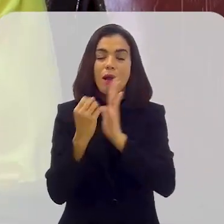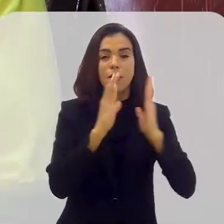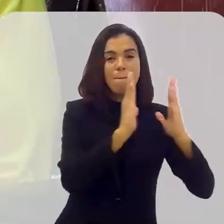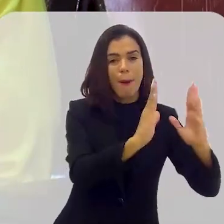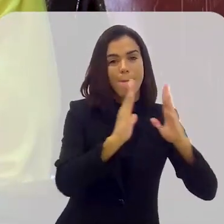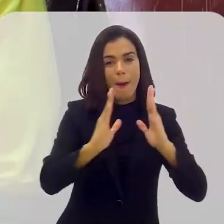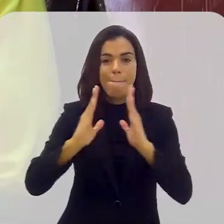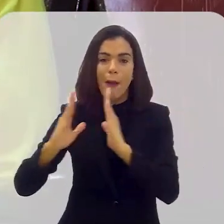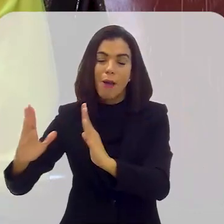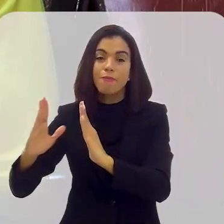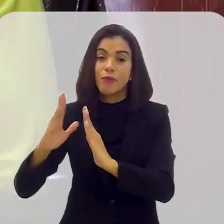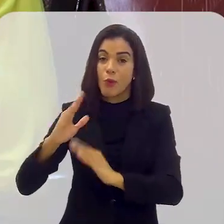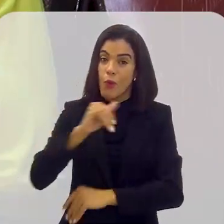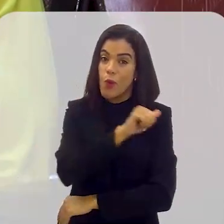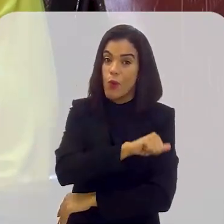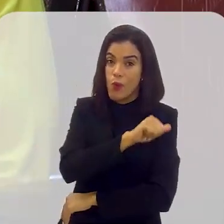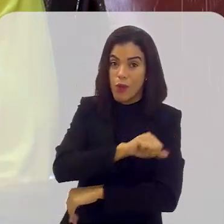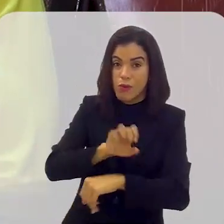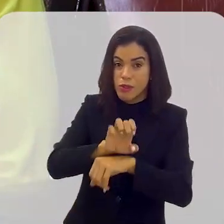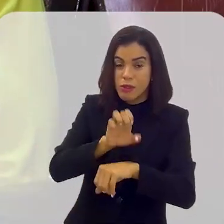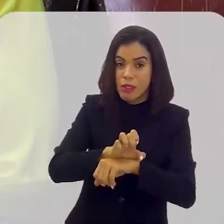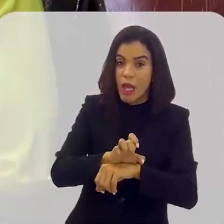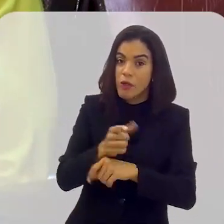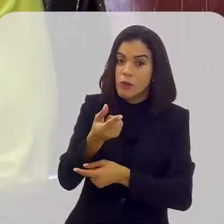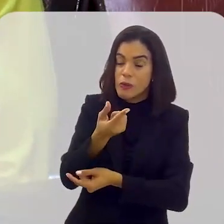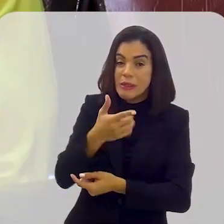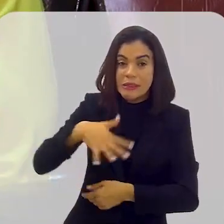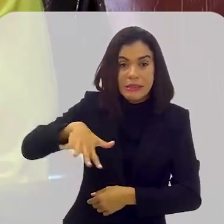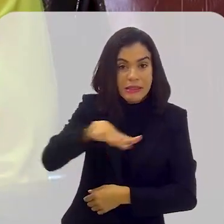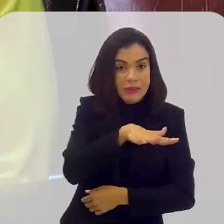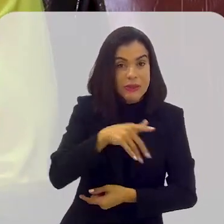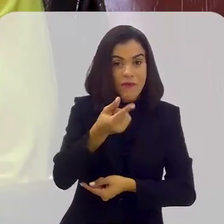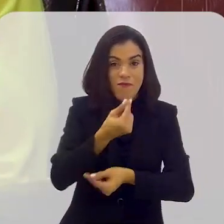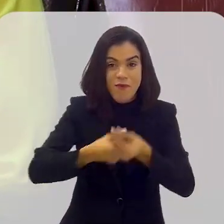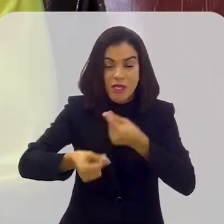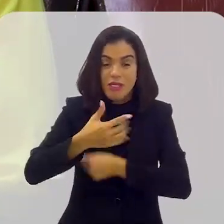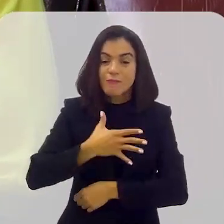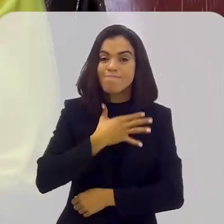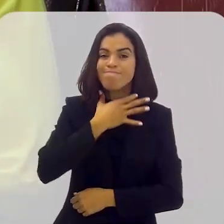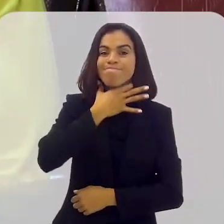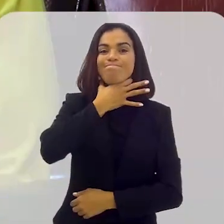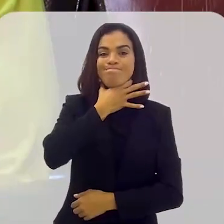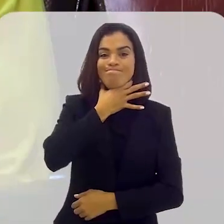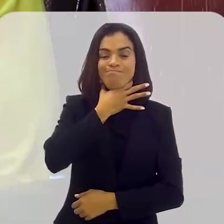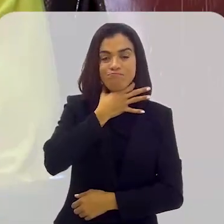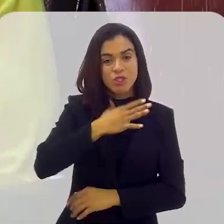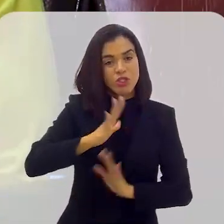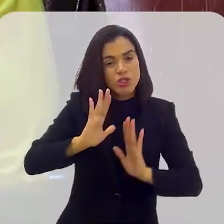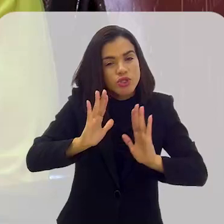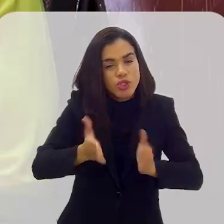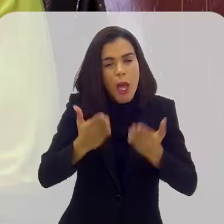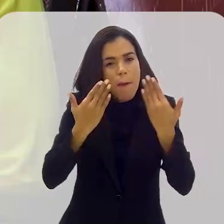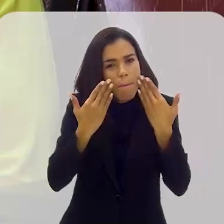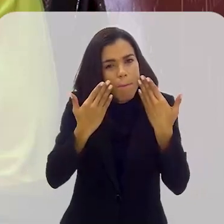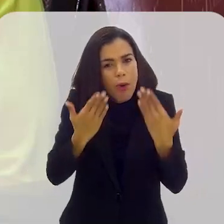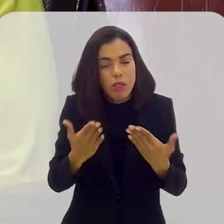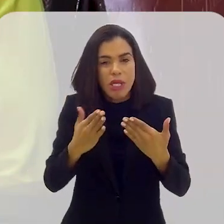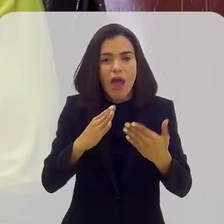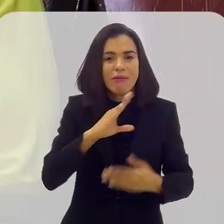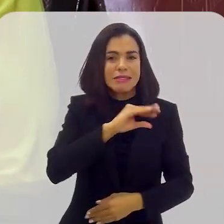O Estado do Rio de Janeiro passava por uma grave crise financeira, o Estado do Rio de Janeiro já